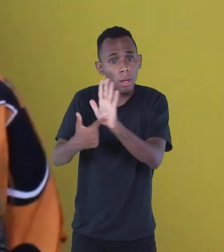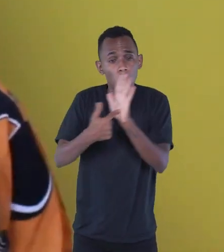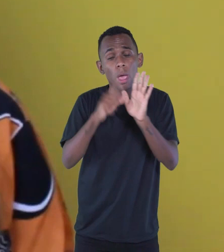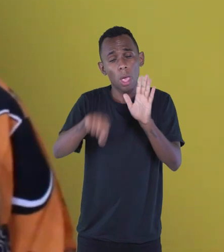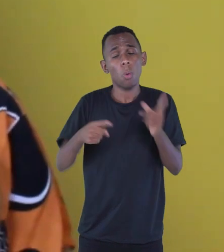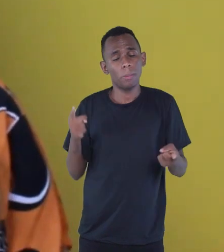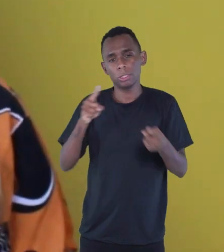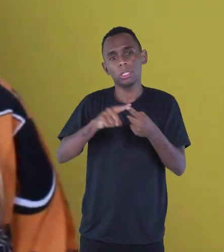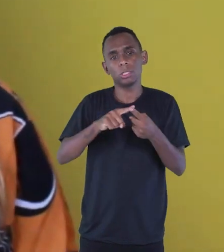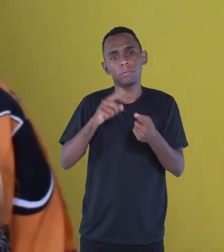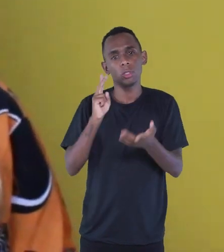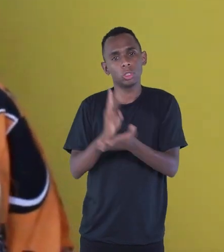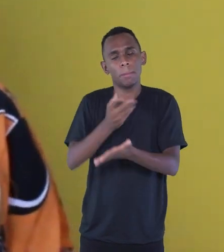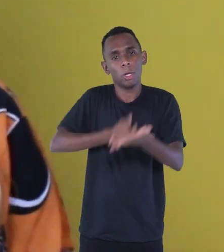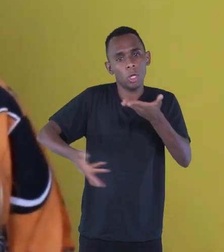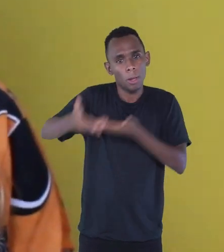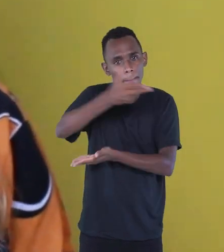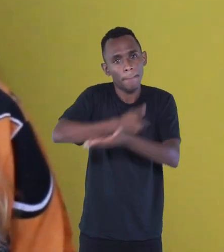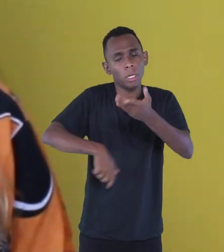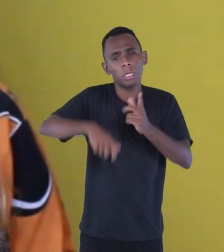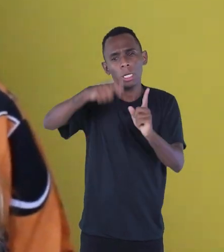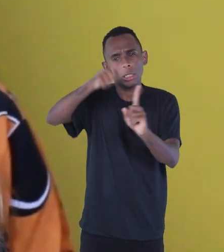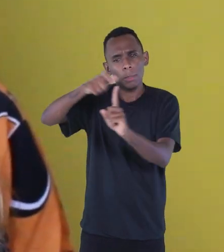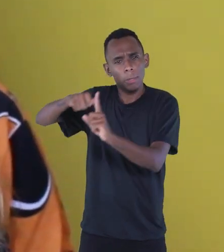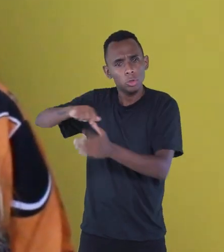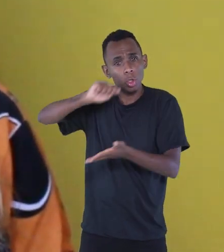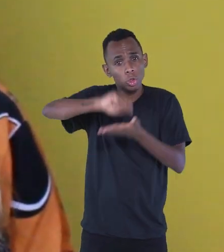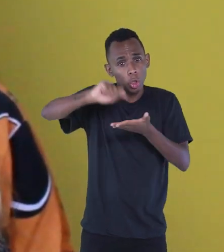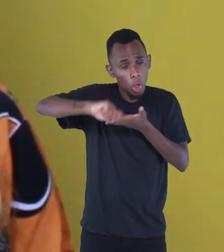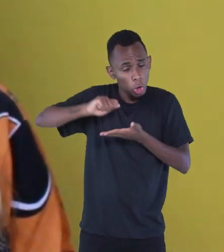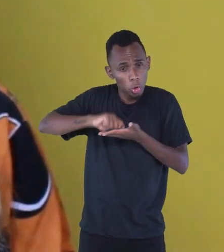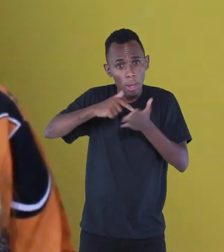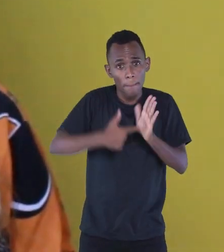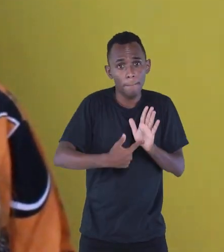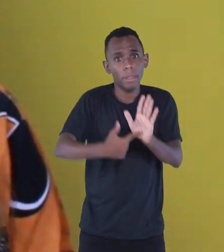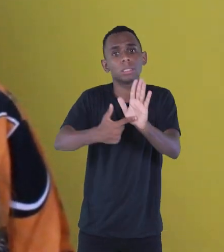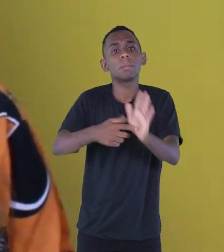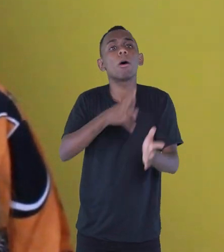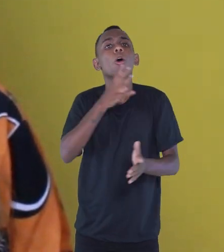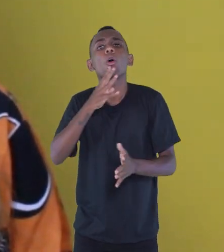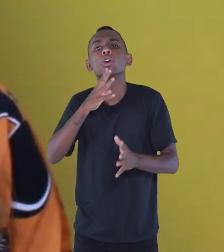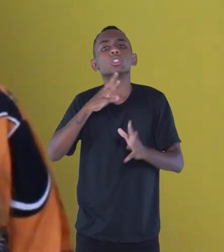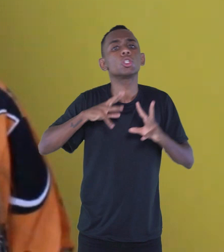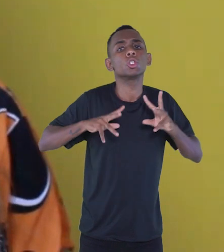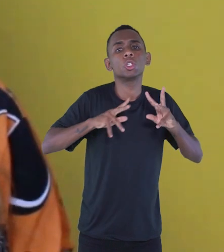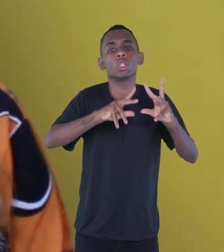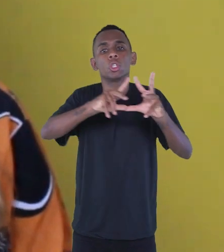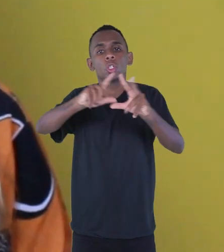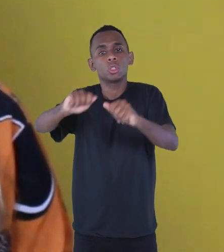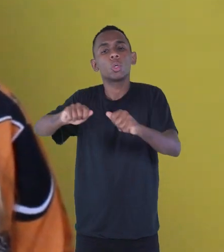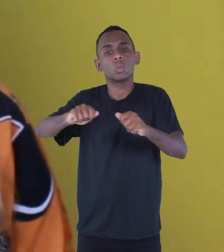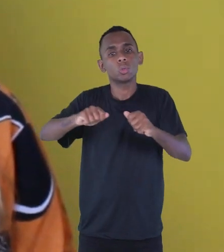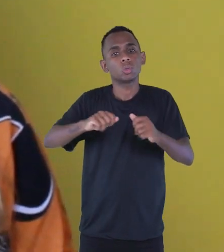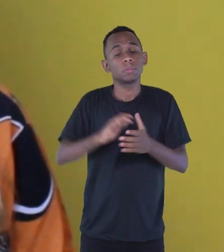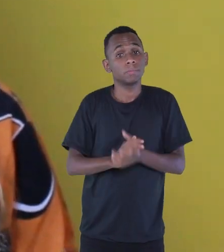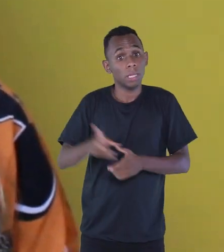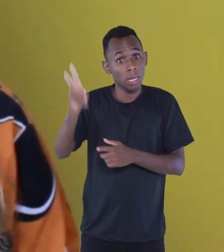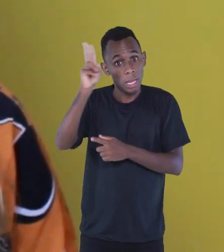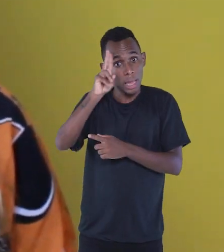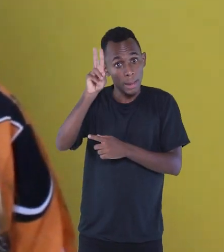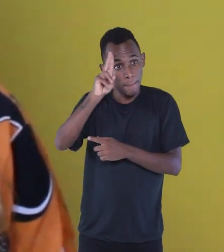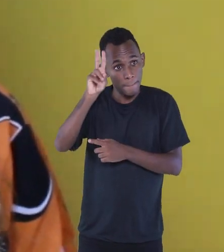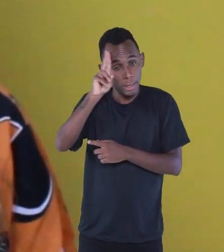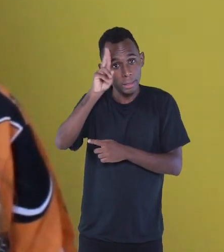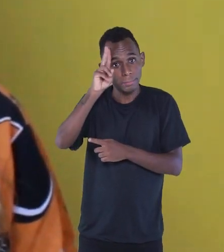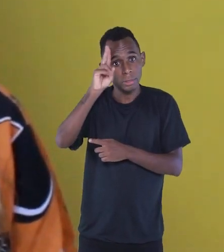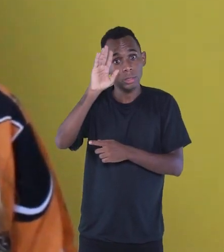Sempre um Papo, levar os escritores, as pessoas conhecerem também os escritores e suas obras. Lembrar que esse